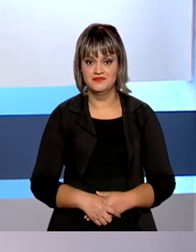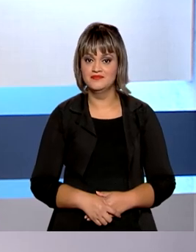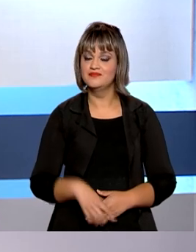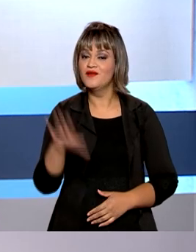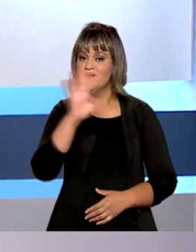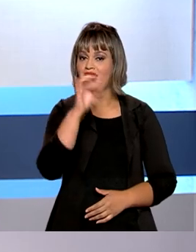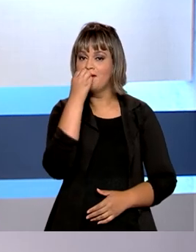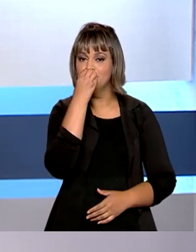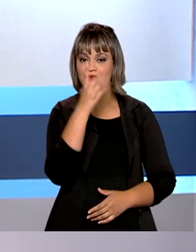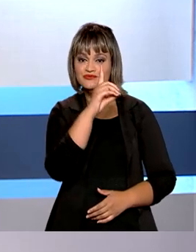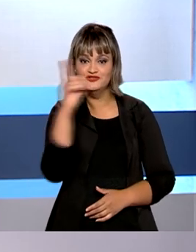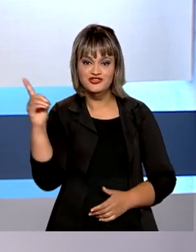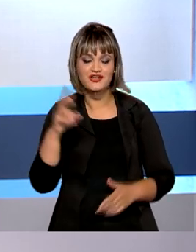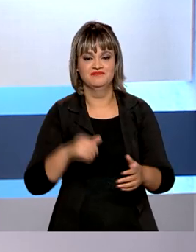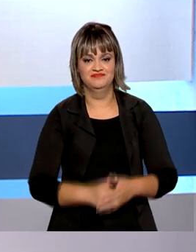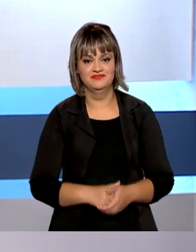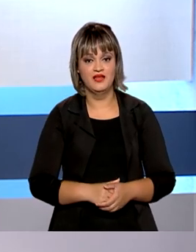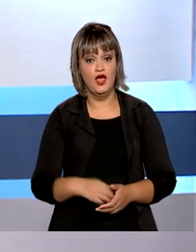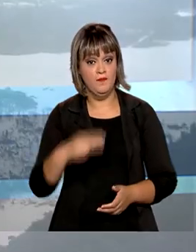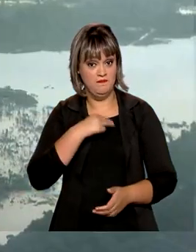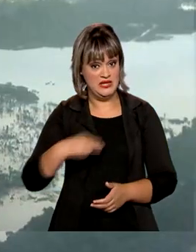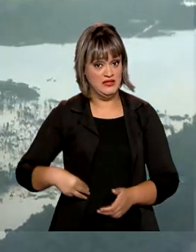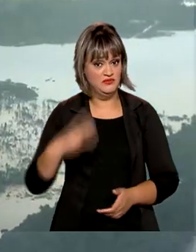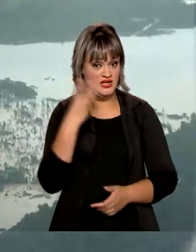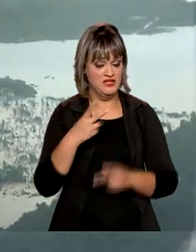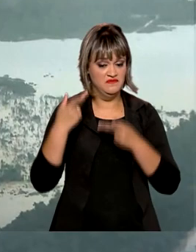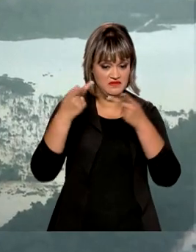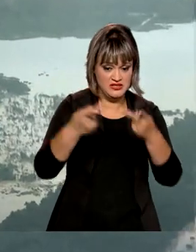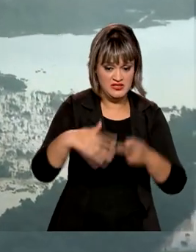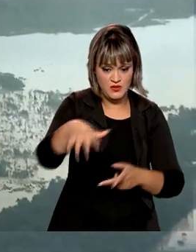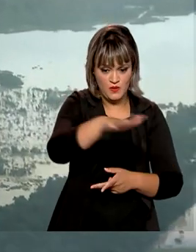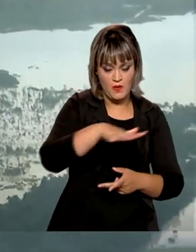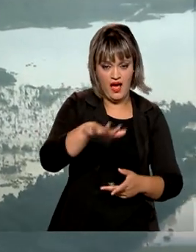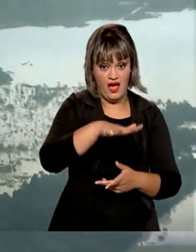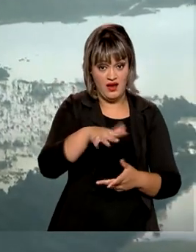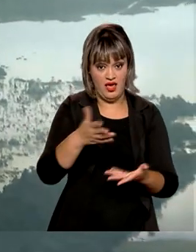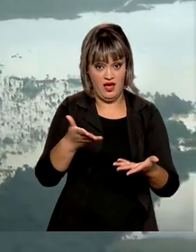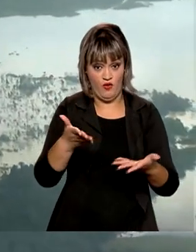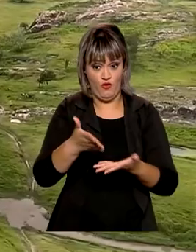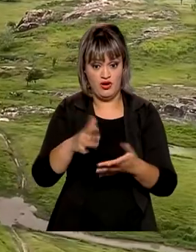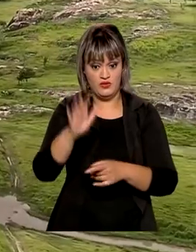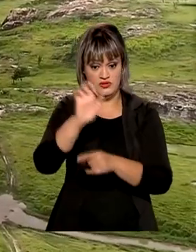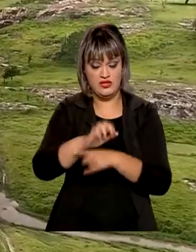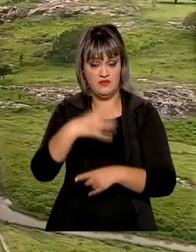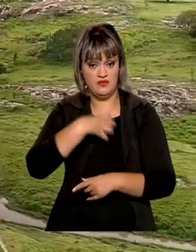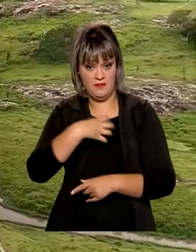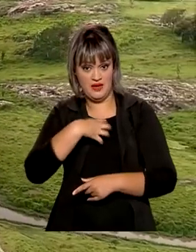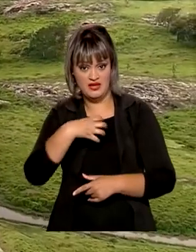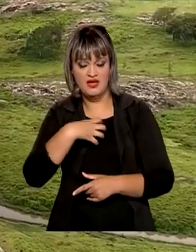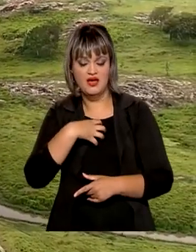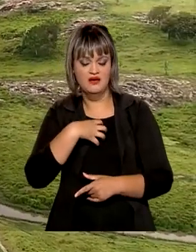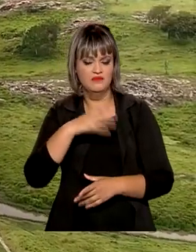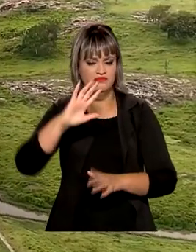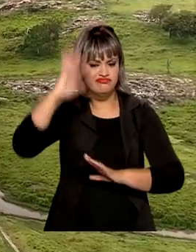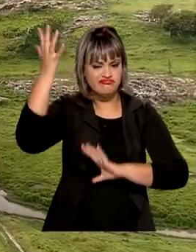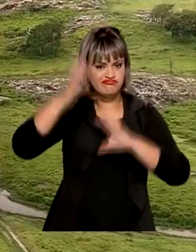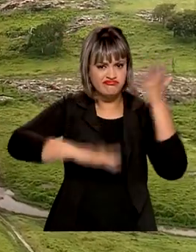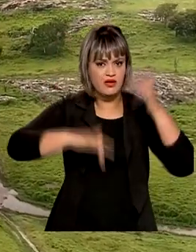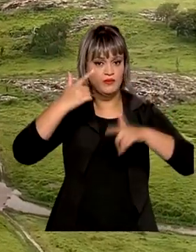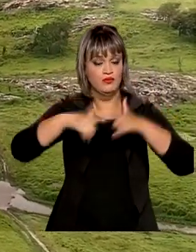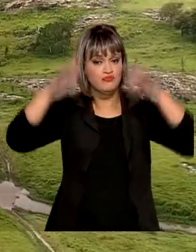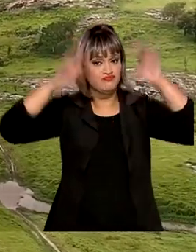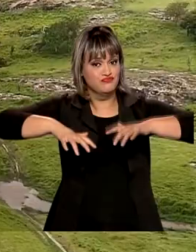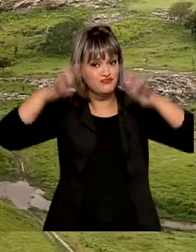Olá, bom dia. Ministros sobrevoam agora de manhã a região do sul da Bahia, atingida pelos